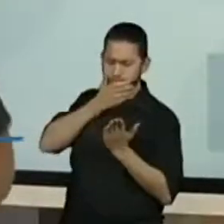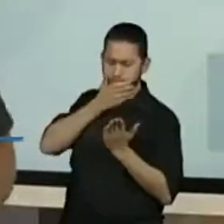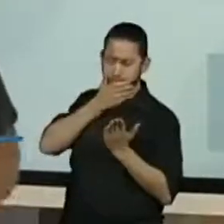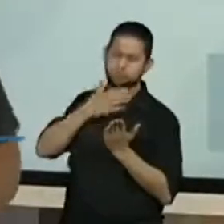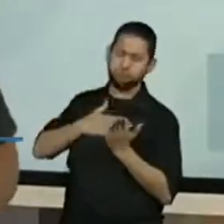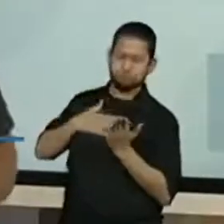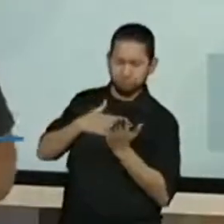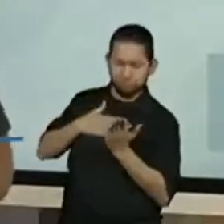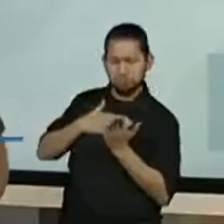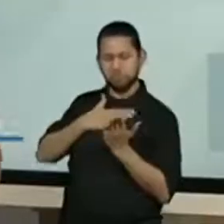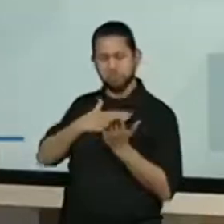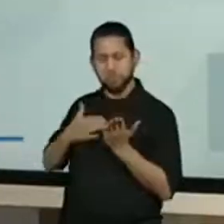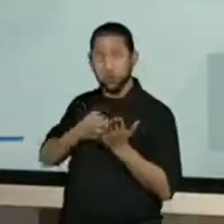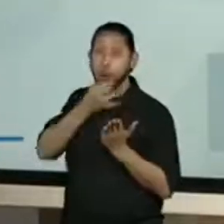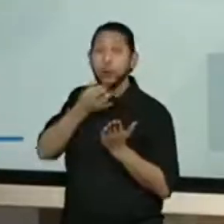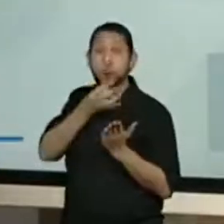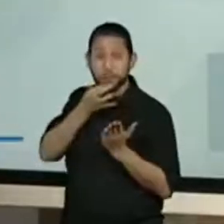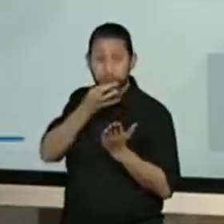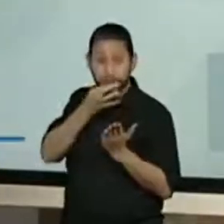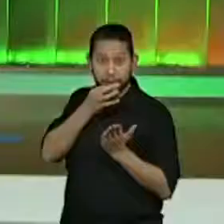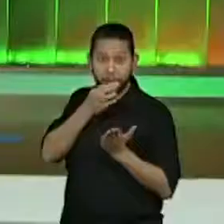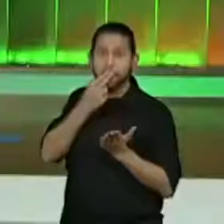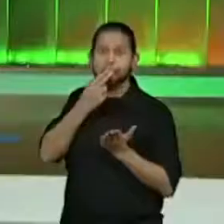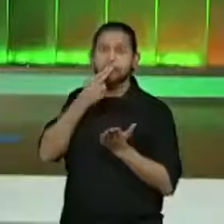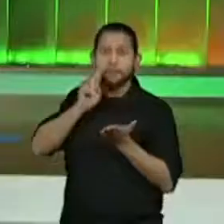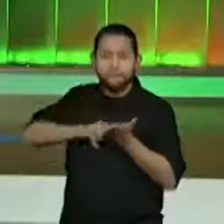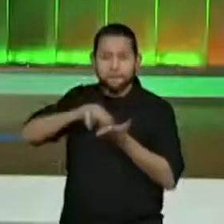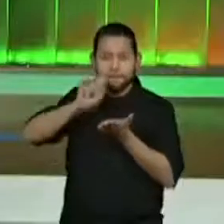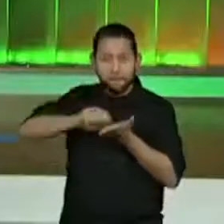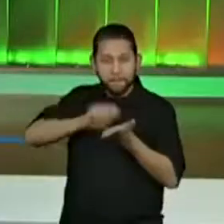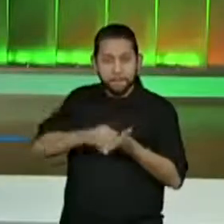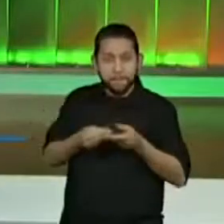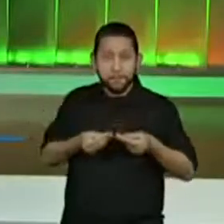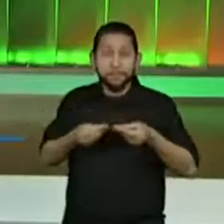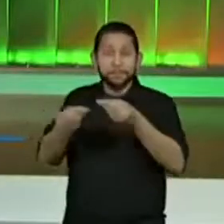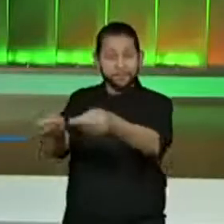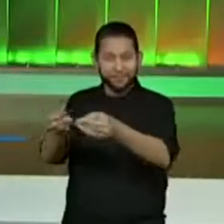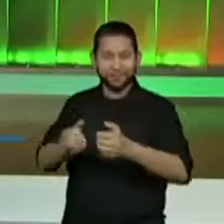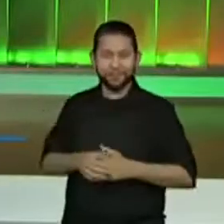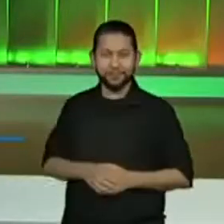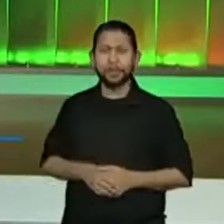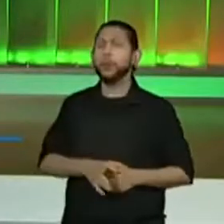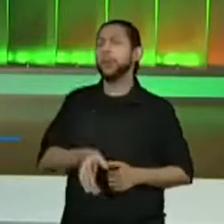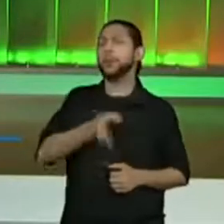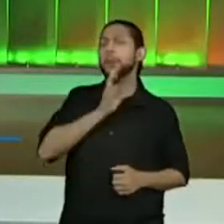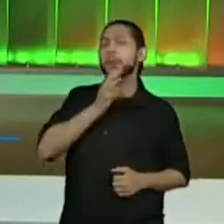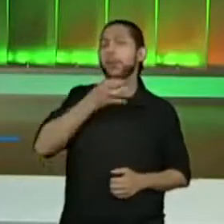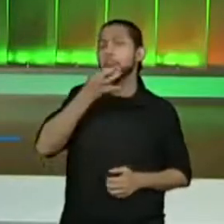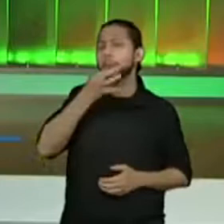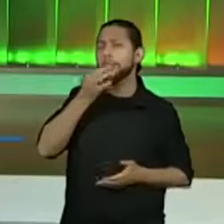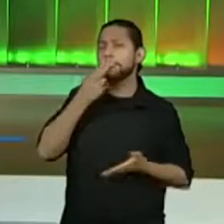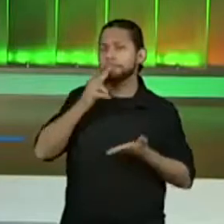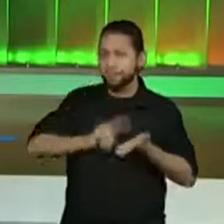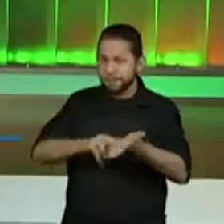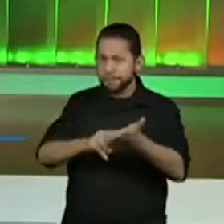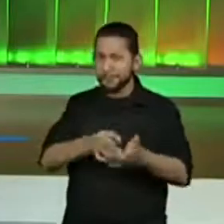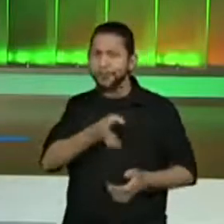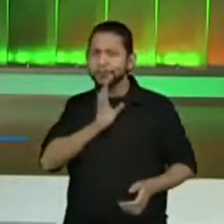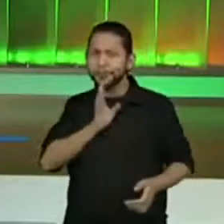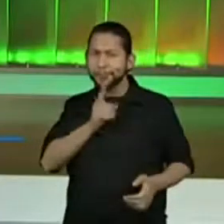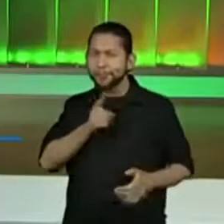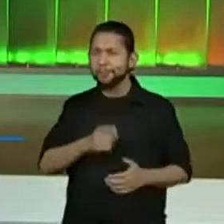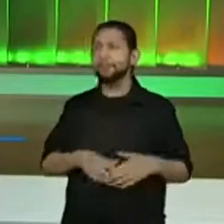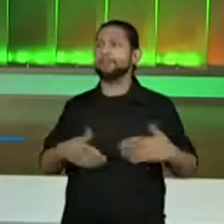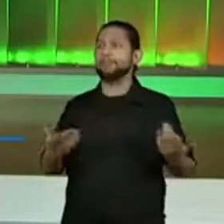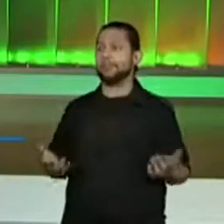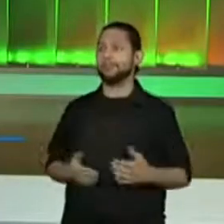que é uma carta opinativa de leitor? Deixa ver o pessoal. Legal, legal. Já tem, ó,